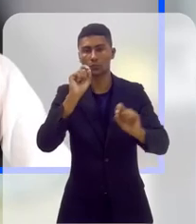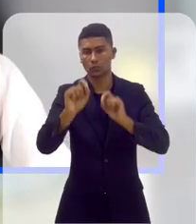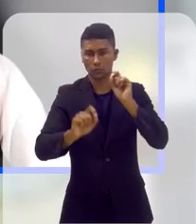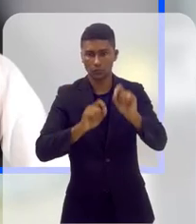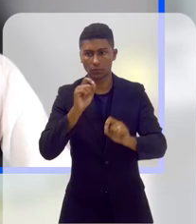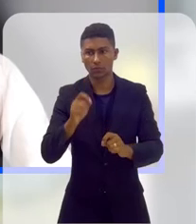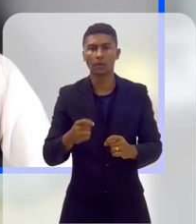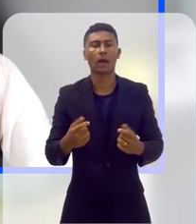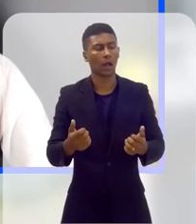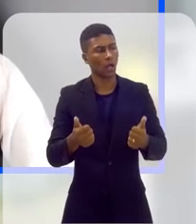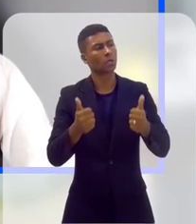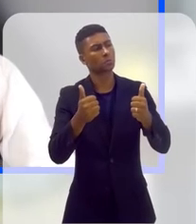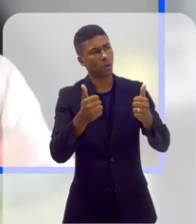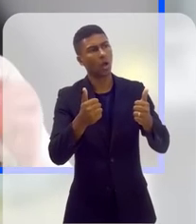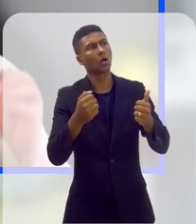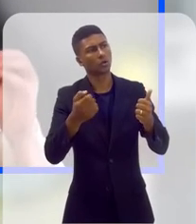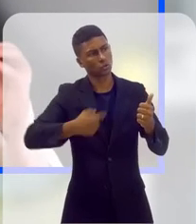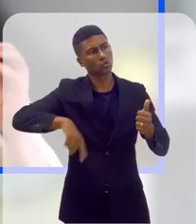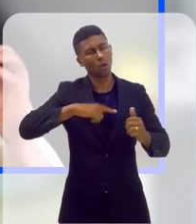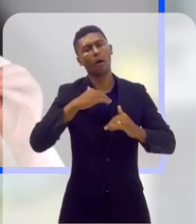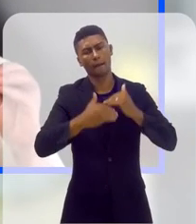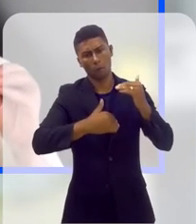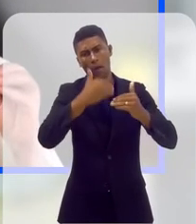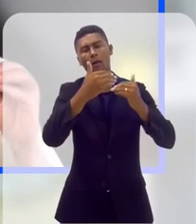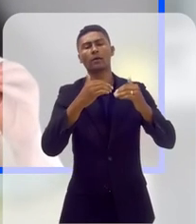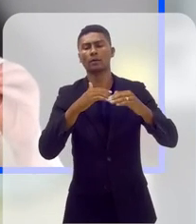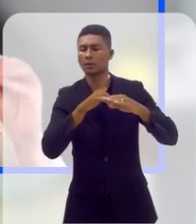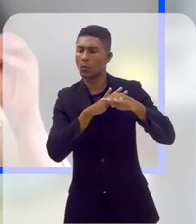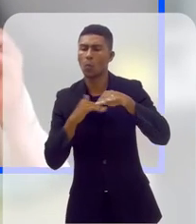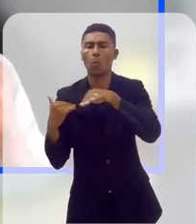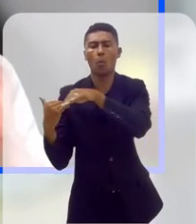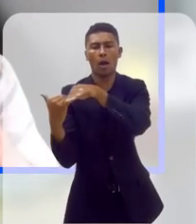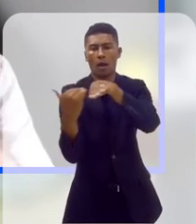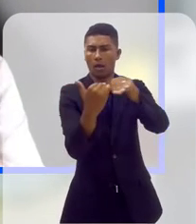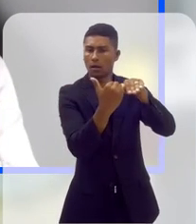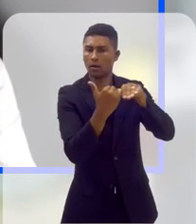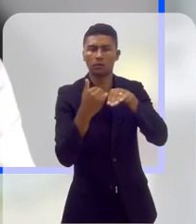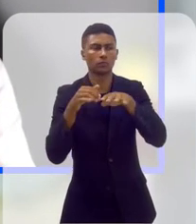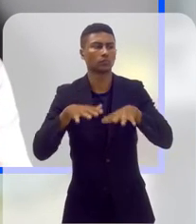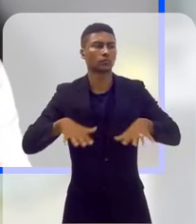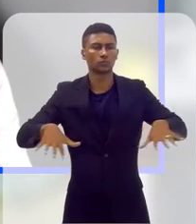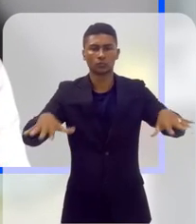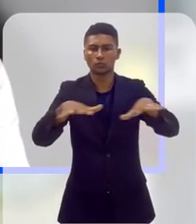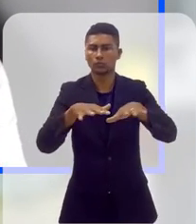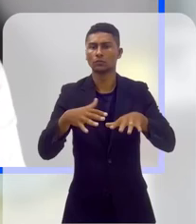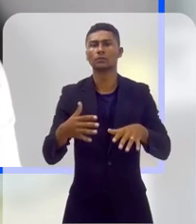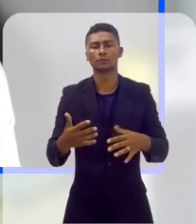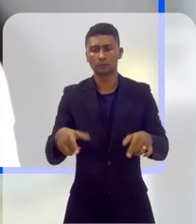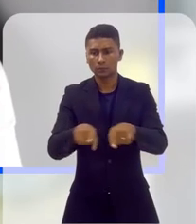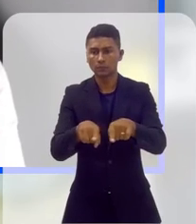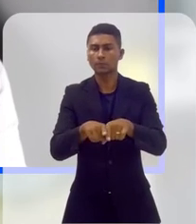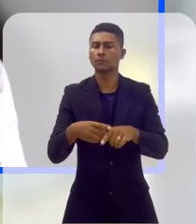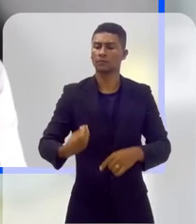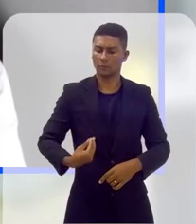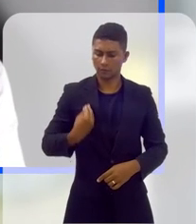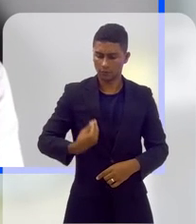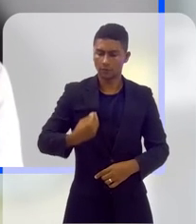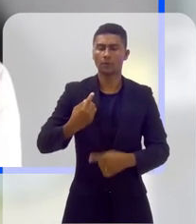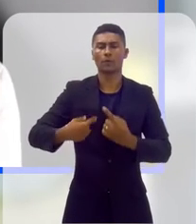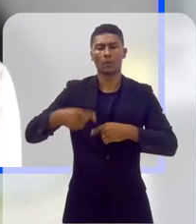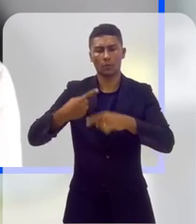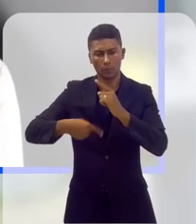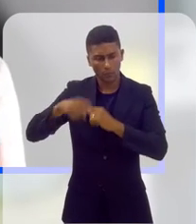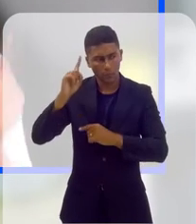que você vai conquistar o seu espaço. Nós temos que ter um tratamento diferenciado nessa promoção de políticas públicas para essa população que tem